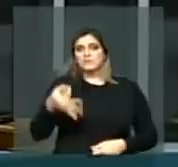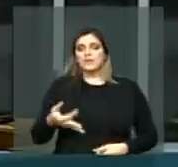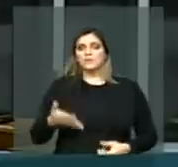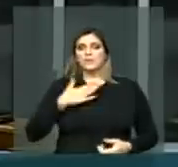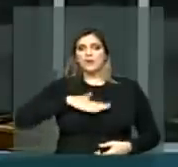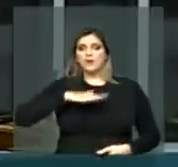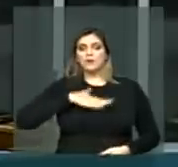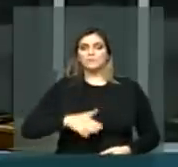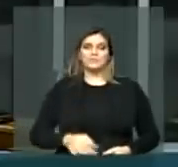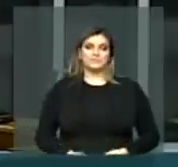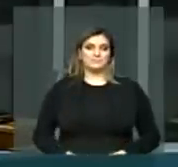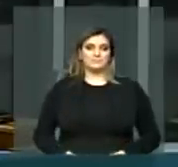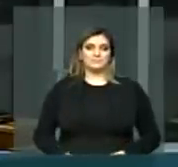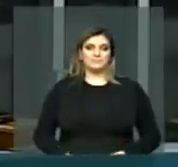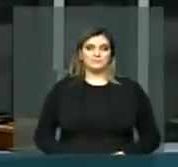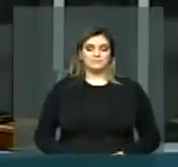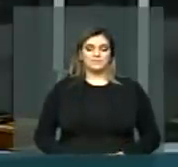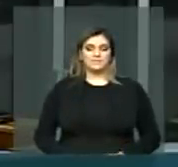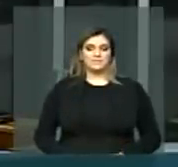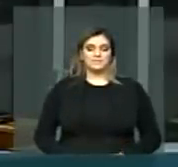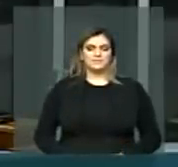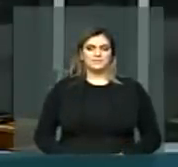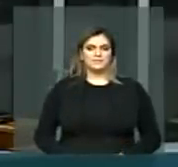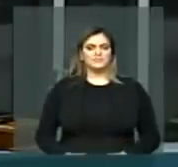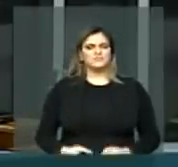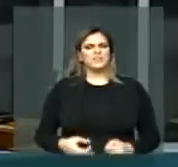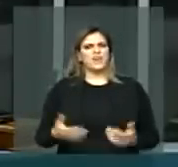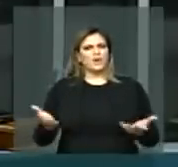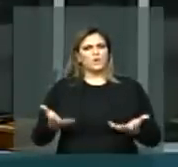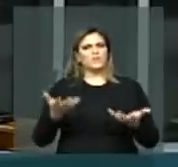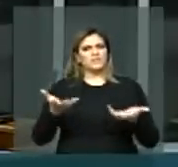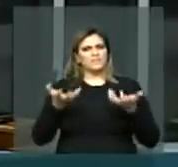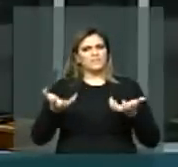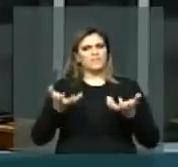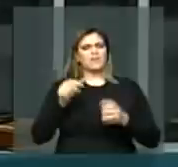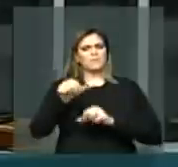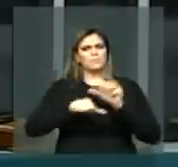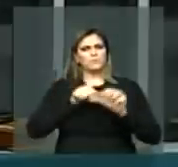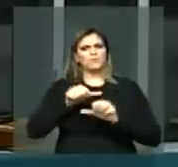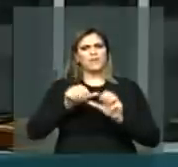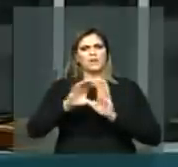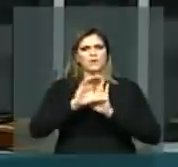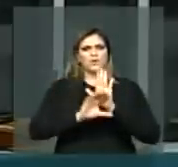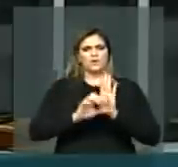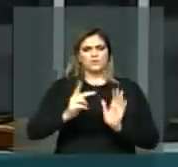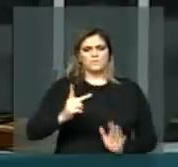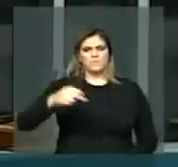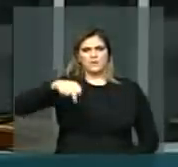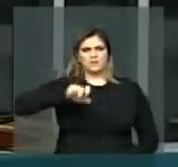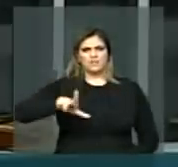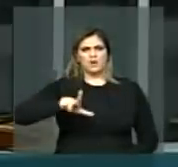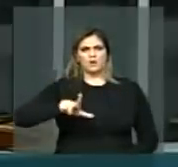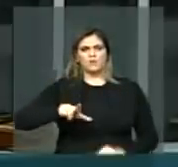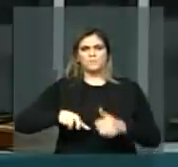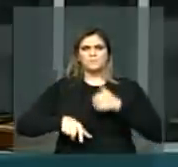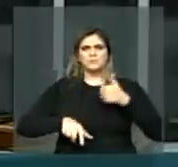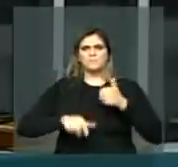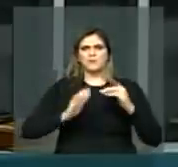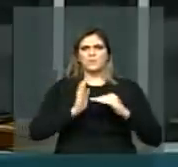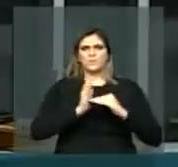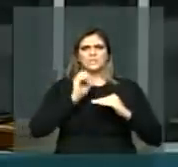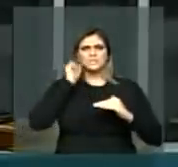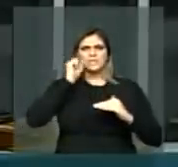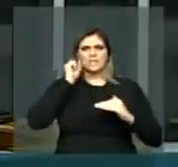E estamos nos propondo a reformá-lo no Senado, antes de vir para a Câmara dos